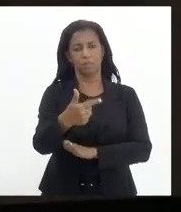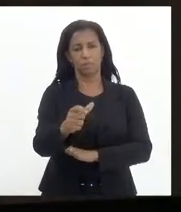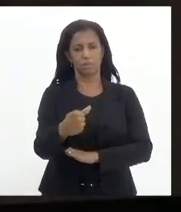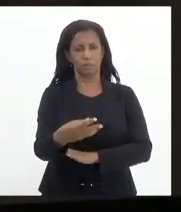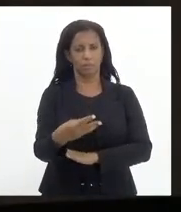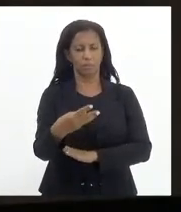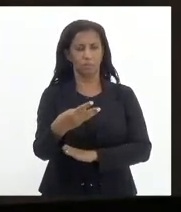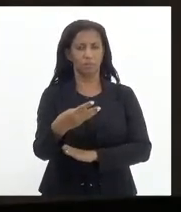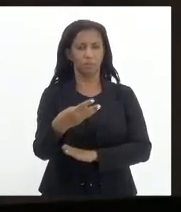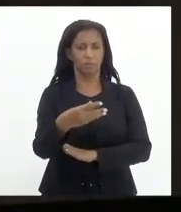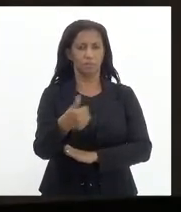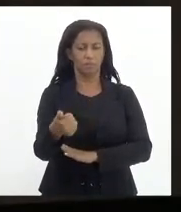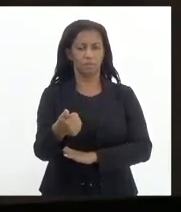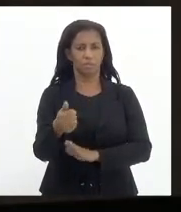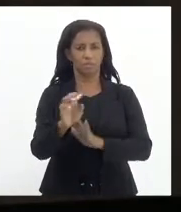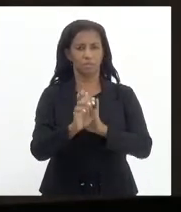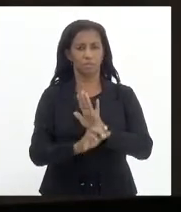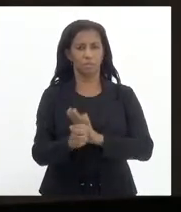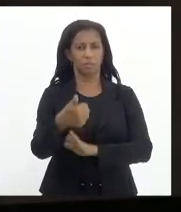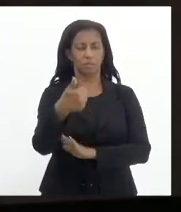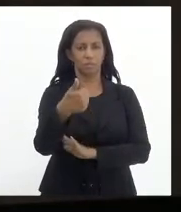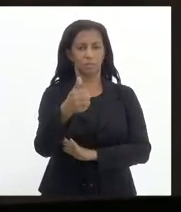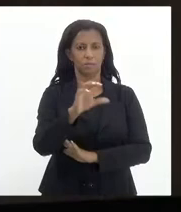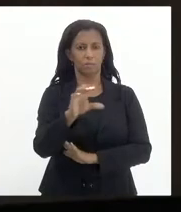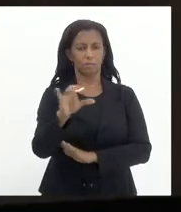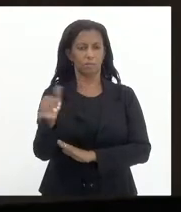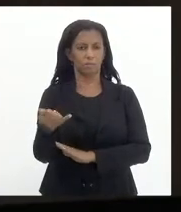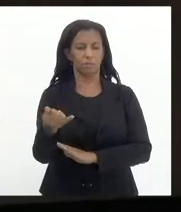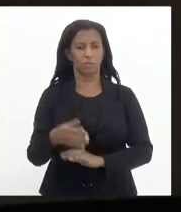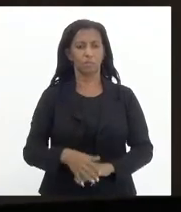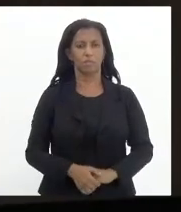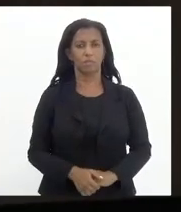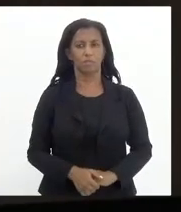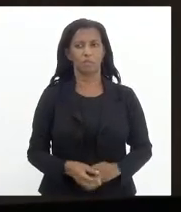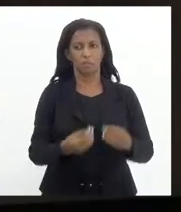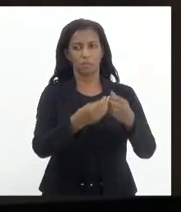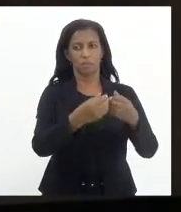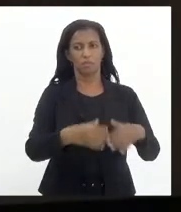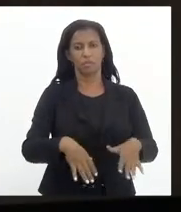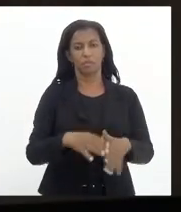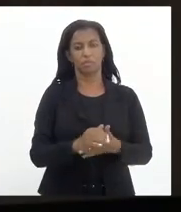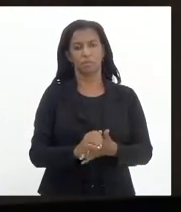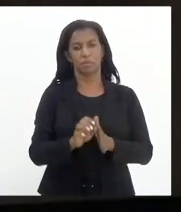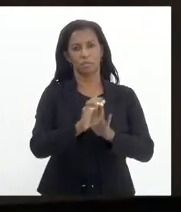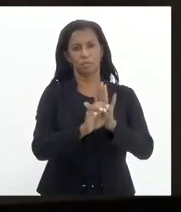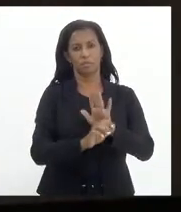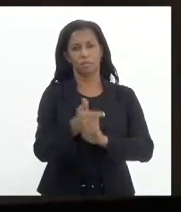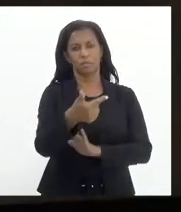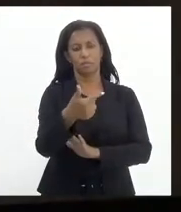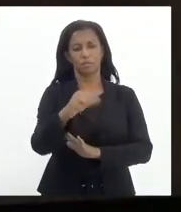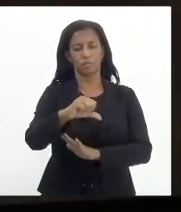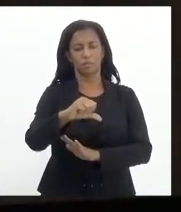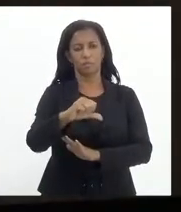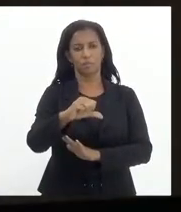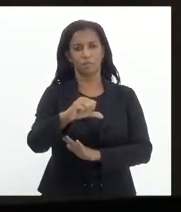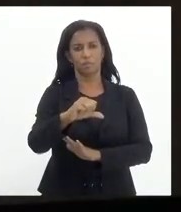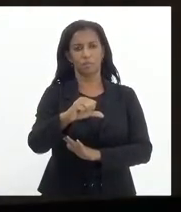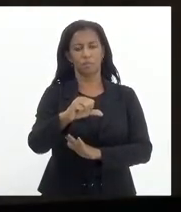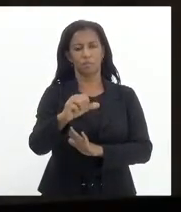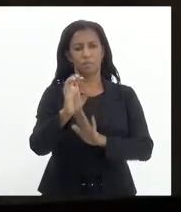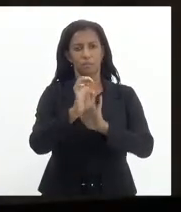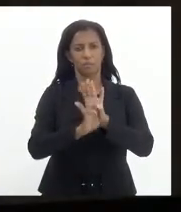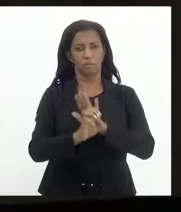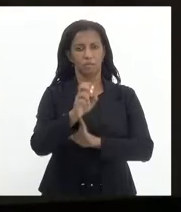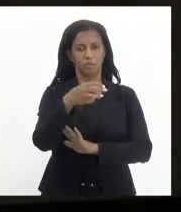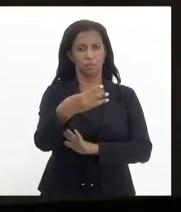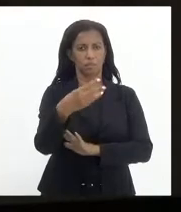28, 30 e 31, pela emenda 1 da CCJ. Pela prejudicabilidade da emenda 29, pelas emendas 3 e 5